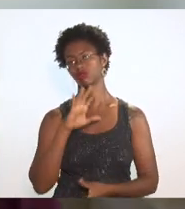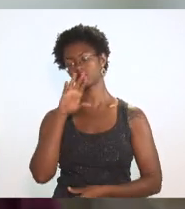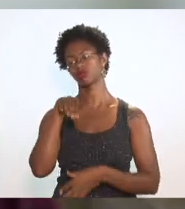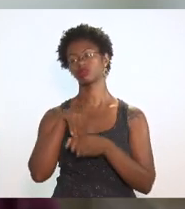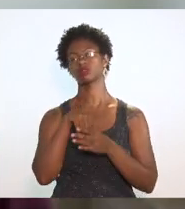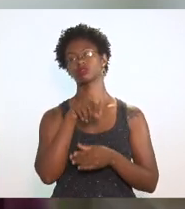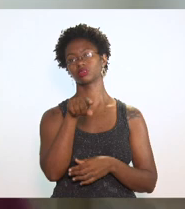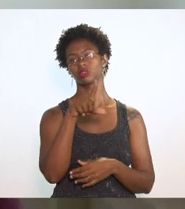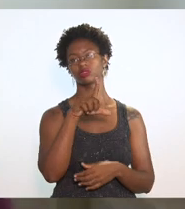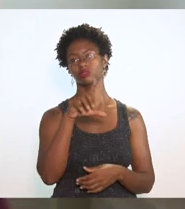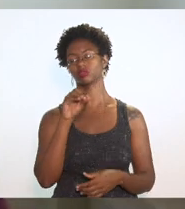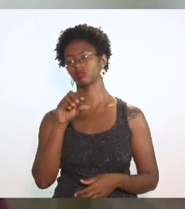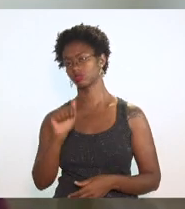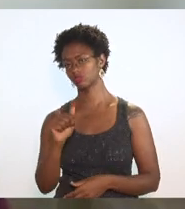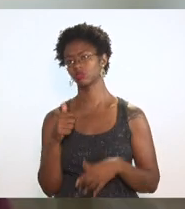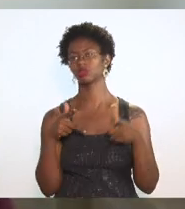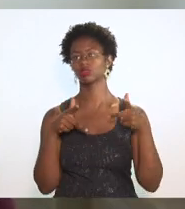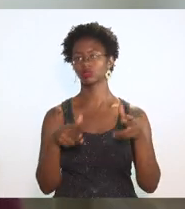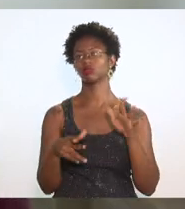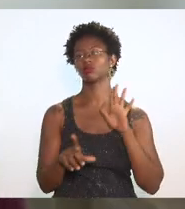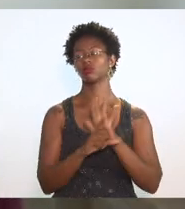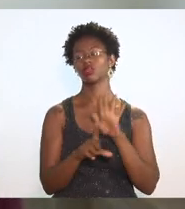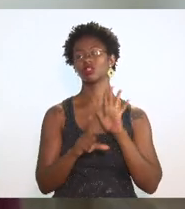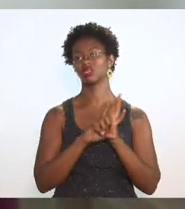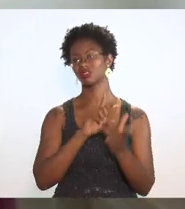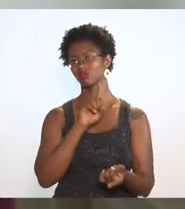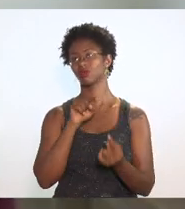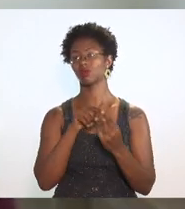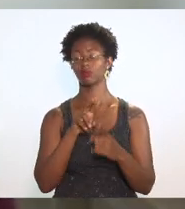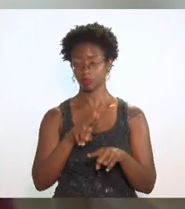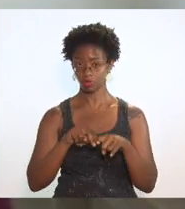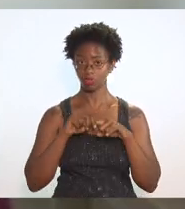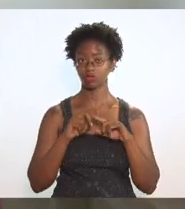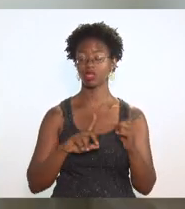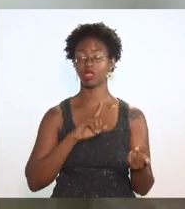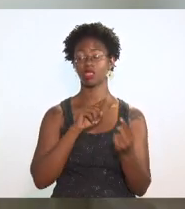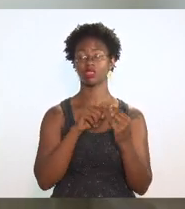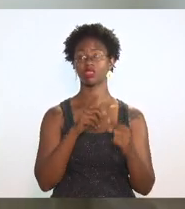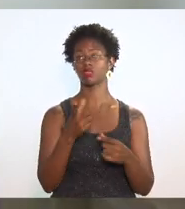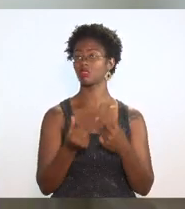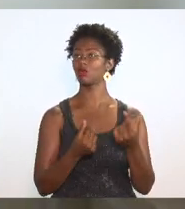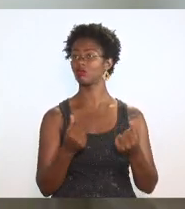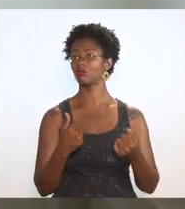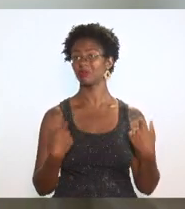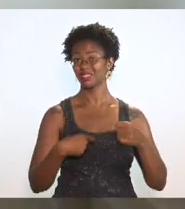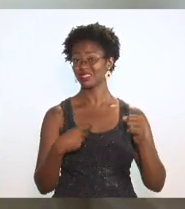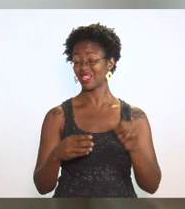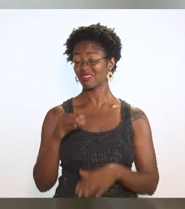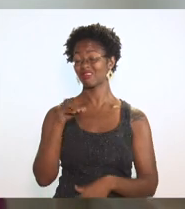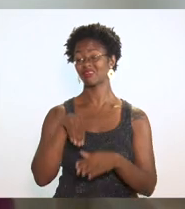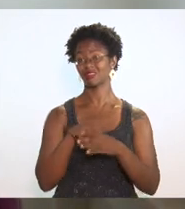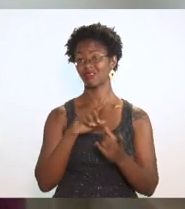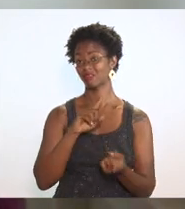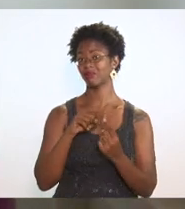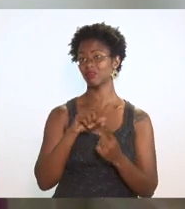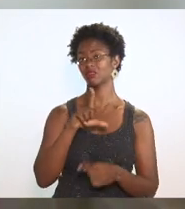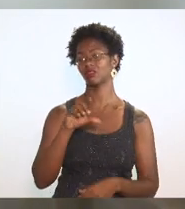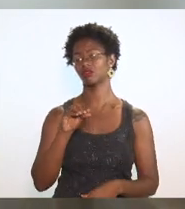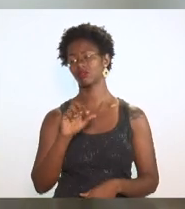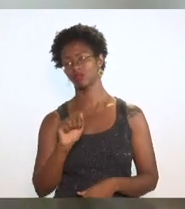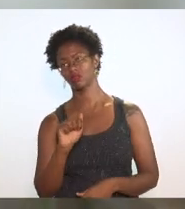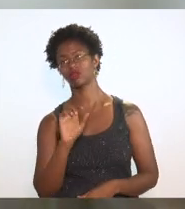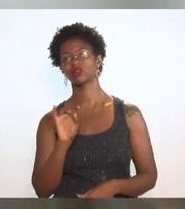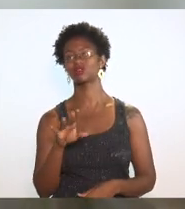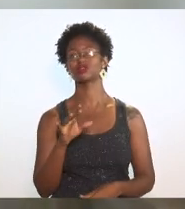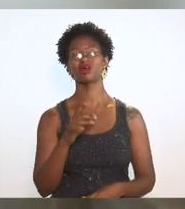naquela LOA como exige a lei das metas que é meta orçamentária então devia terminar a LOA mas não vem quando vem vem um